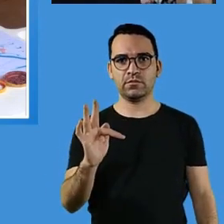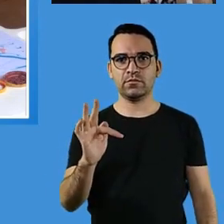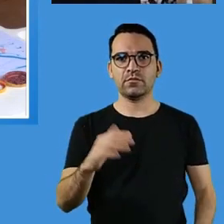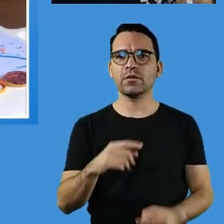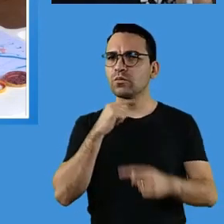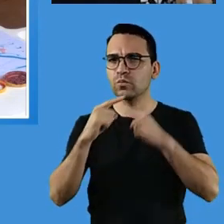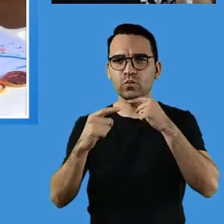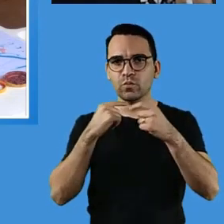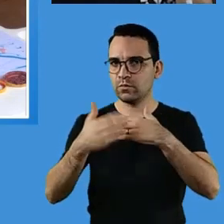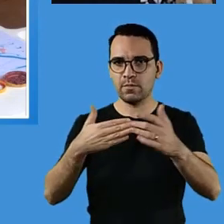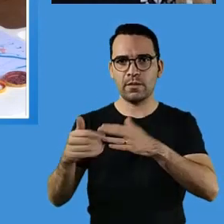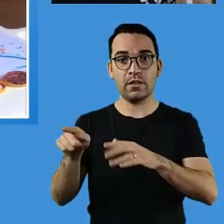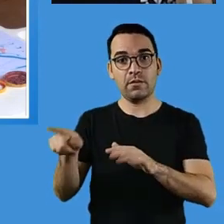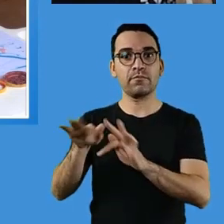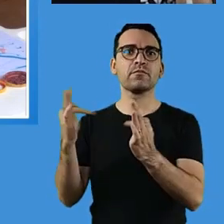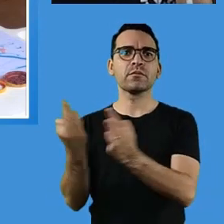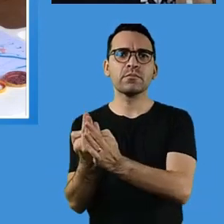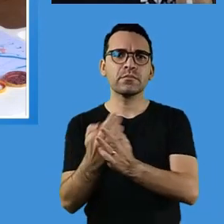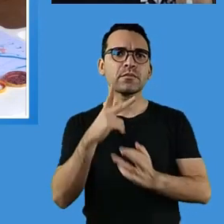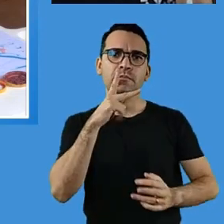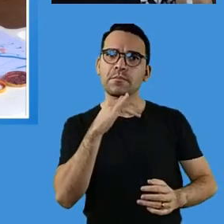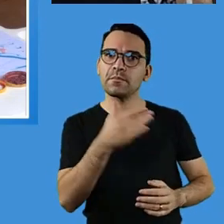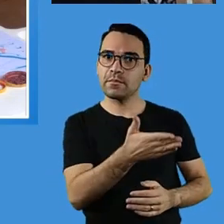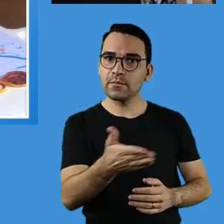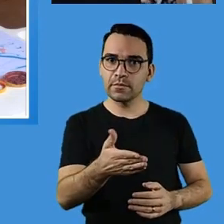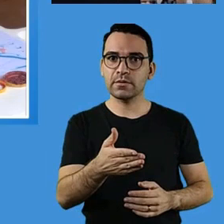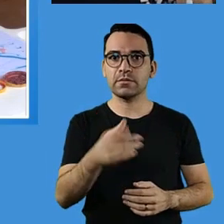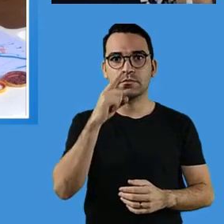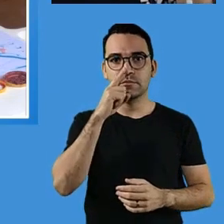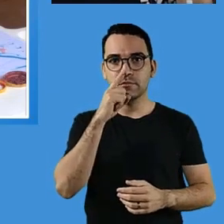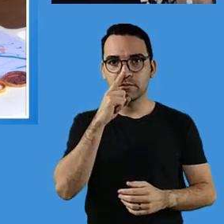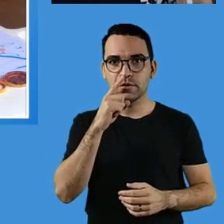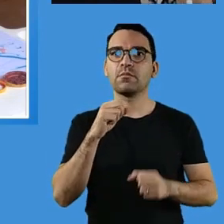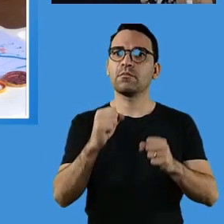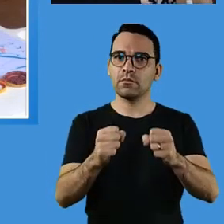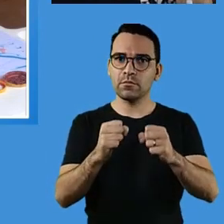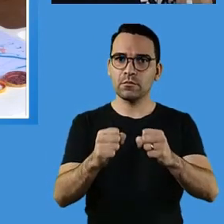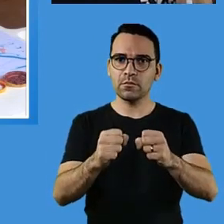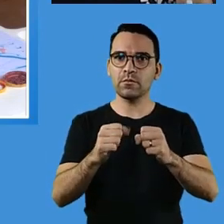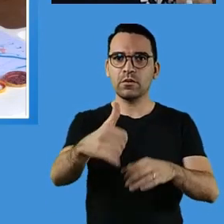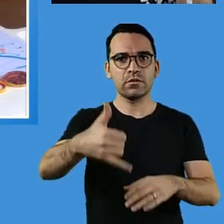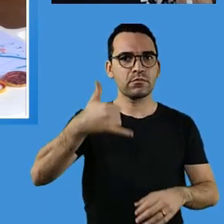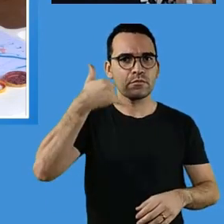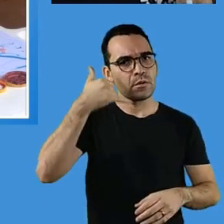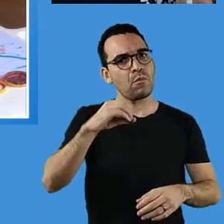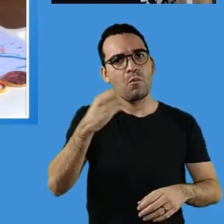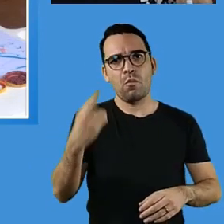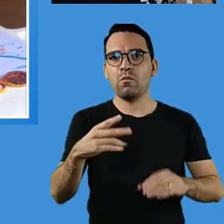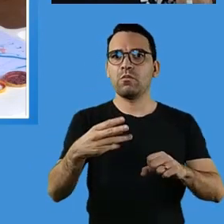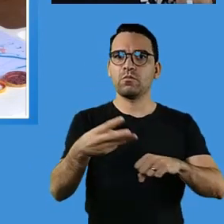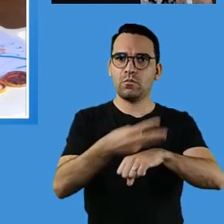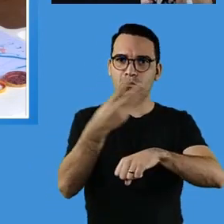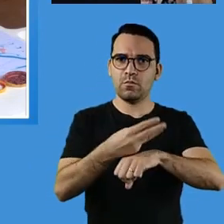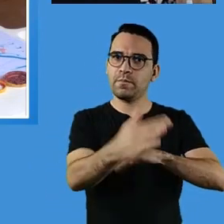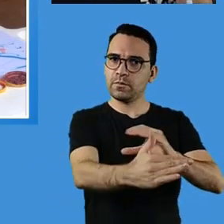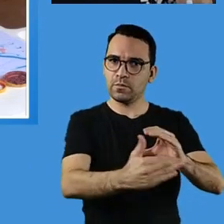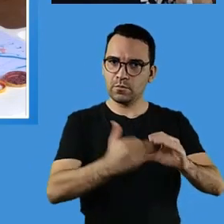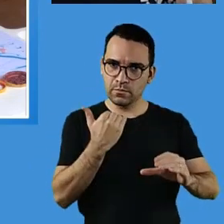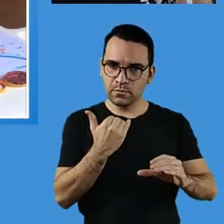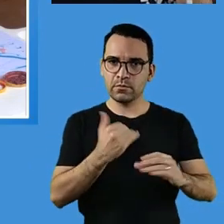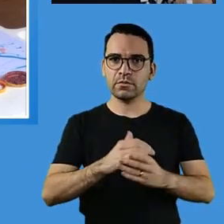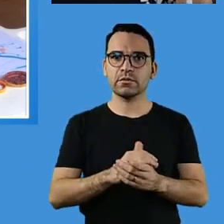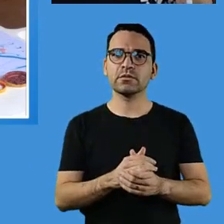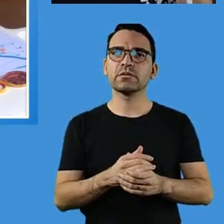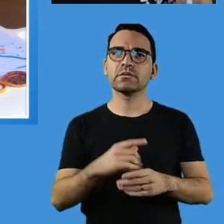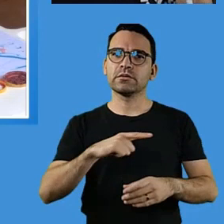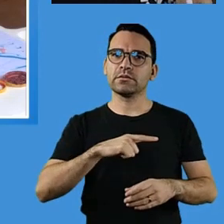contato conosco via WhatsApp e nós estaremos, juntamente os técnicos, estarão de prontidão para tirar